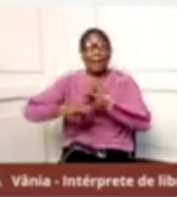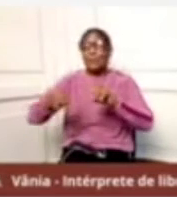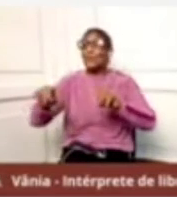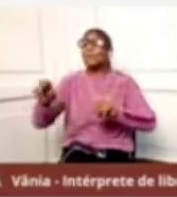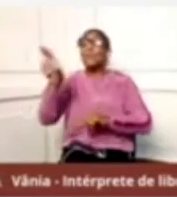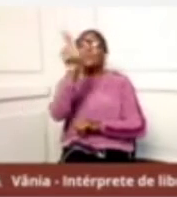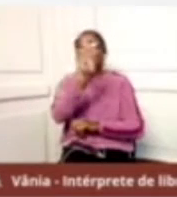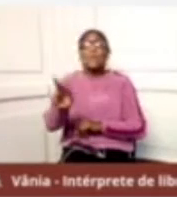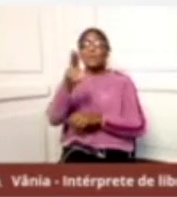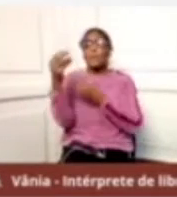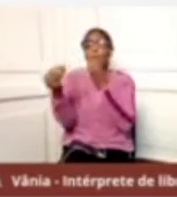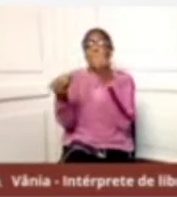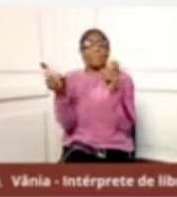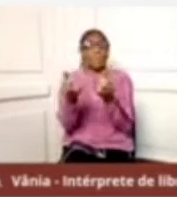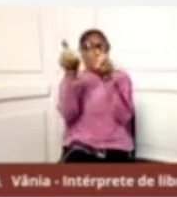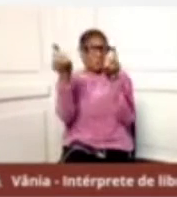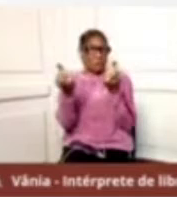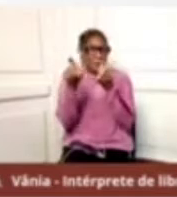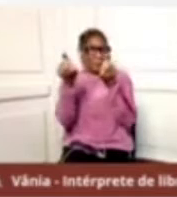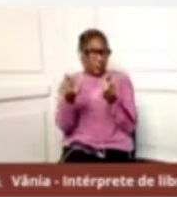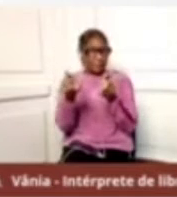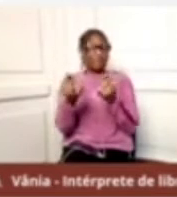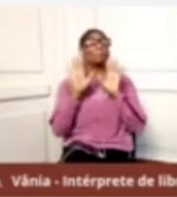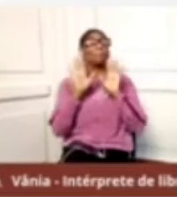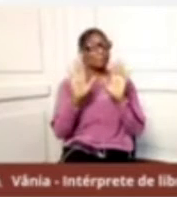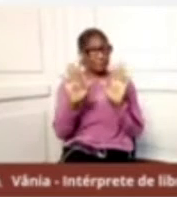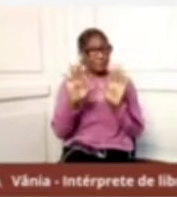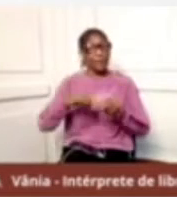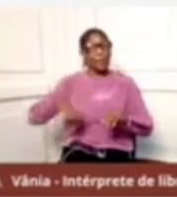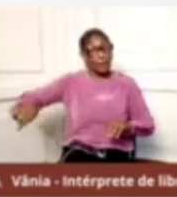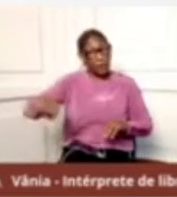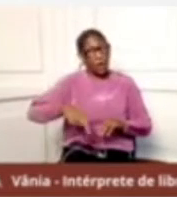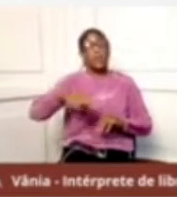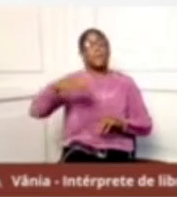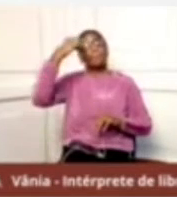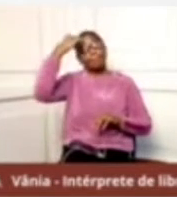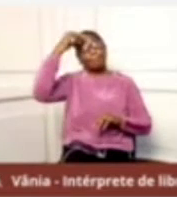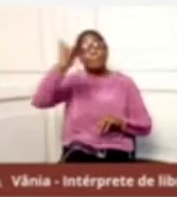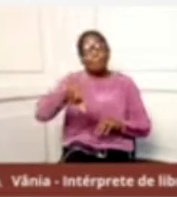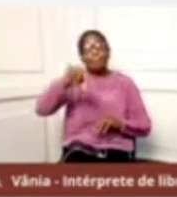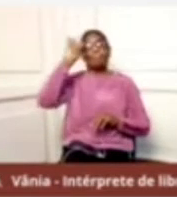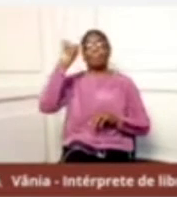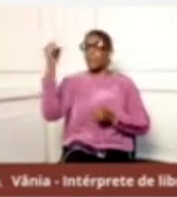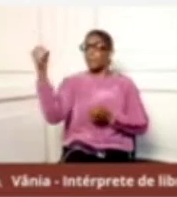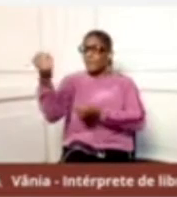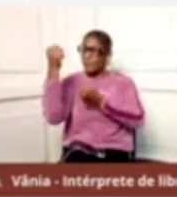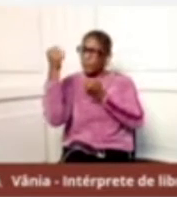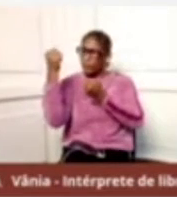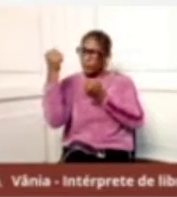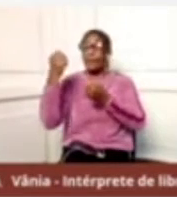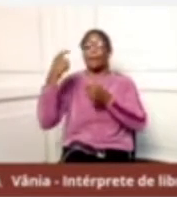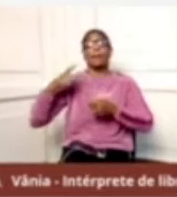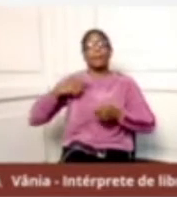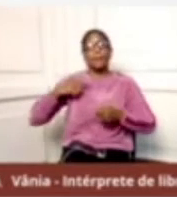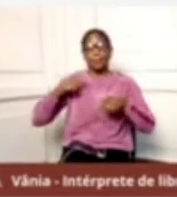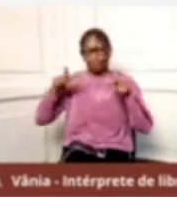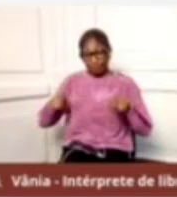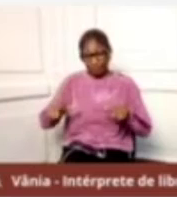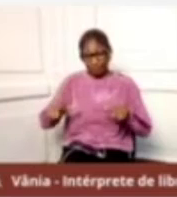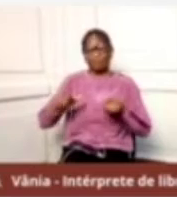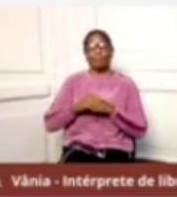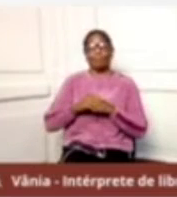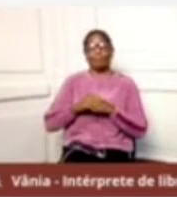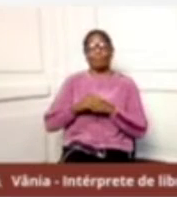ferramentas, mas nós estamos oferecendo uma alternativa muito consistente por meio da plataforma do